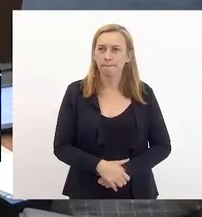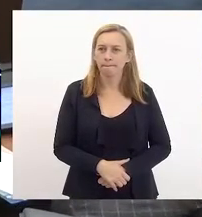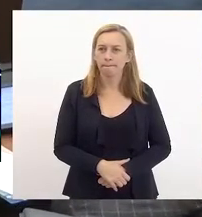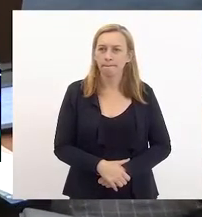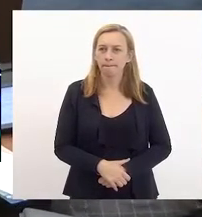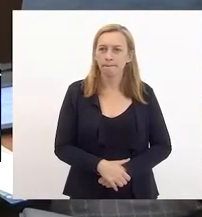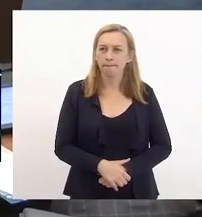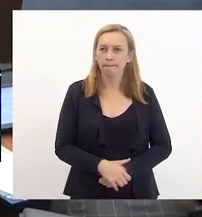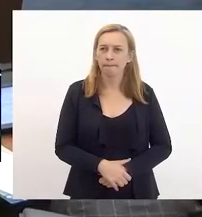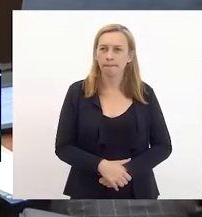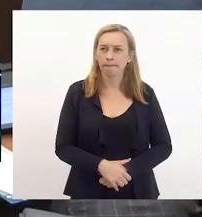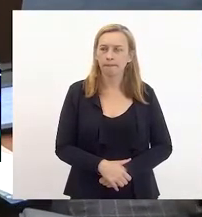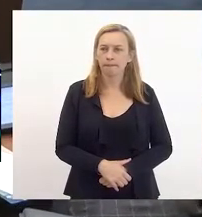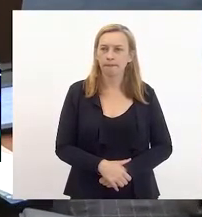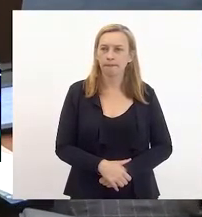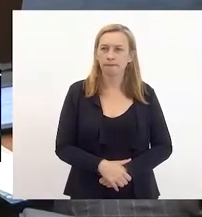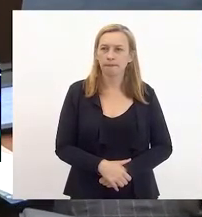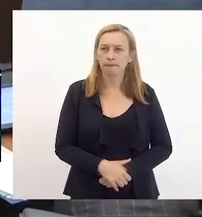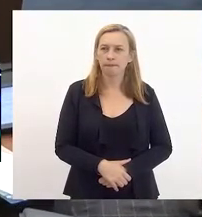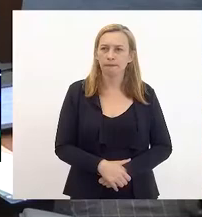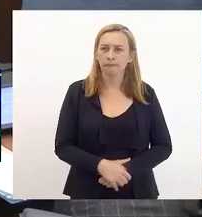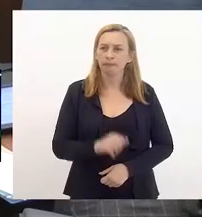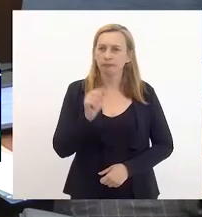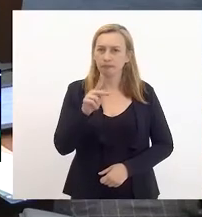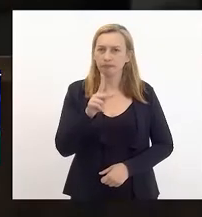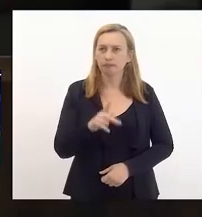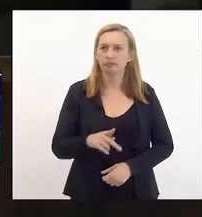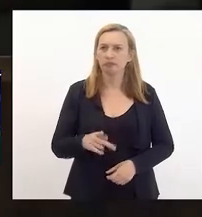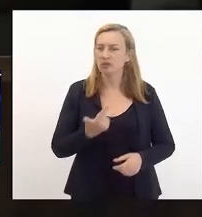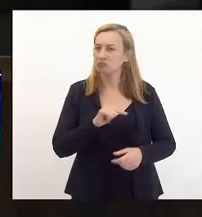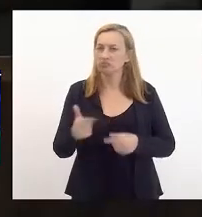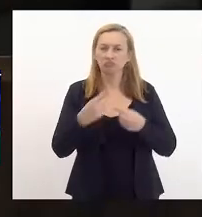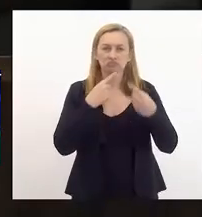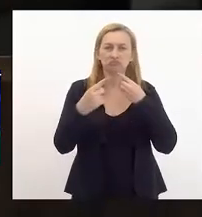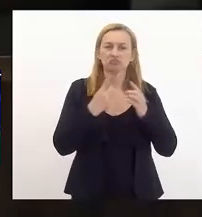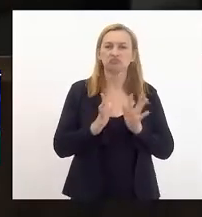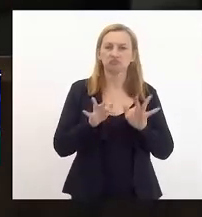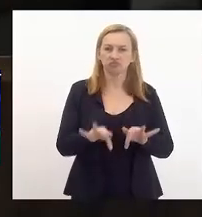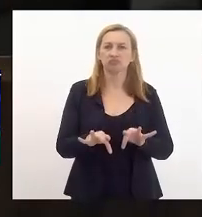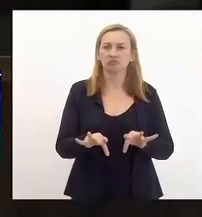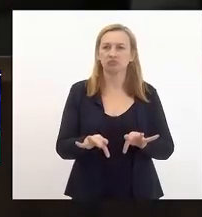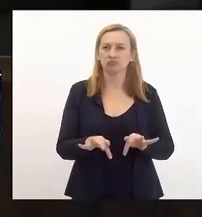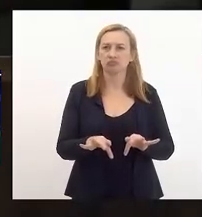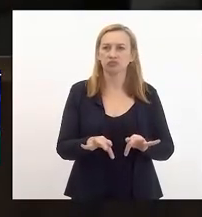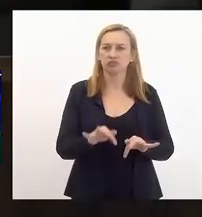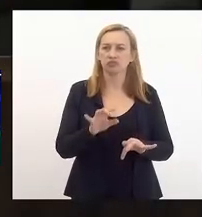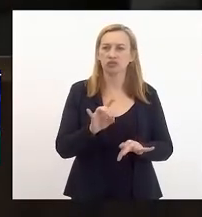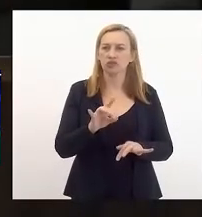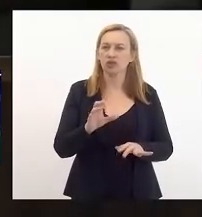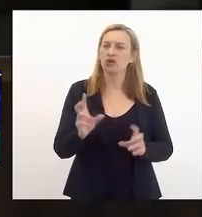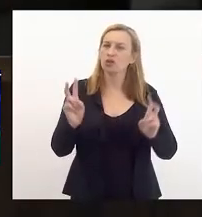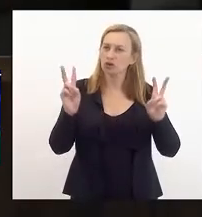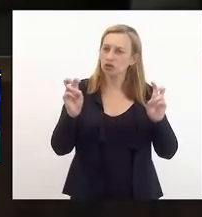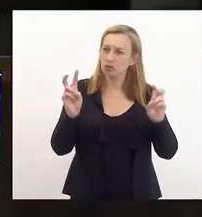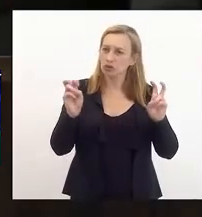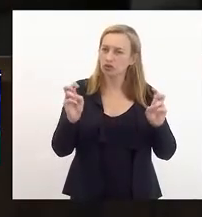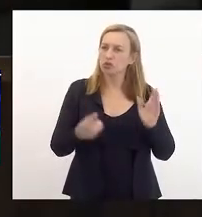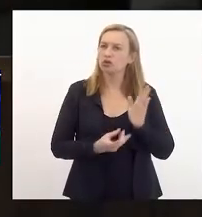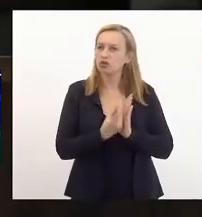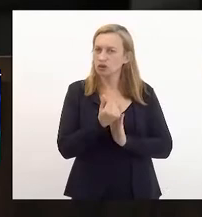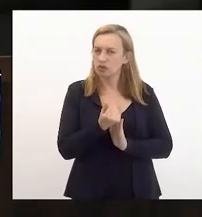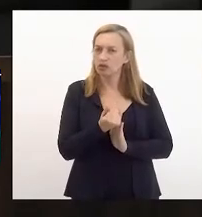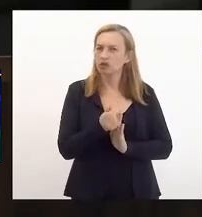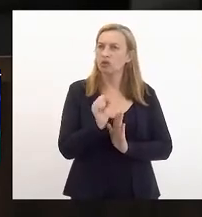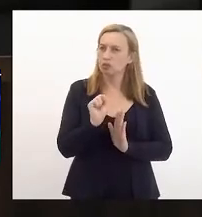Foi mesmo, falta de comunicação. Não havendo o que querer discutir, encerrada a discussão. Salvo se for sobre a matéria do orçamento, vossa